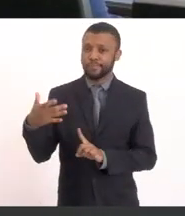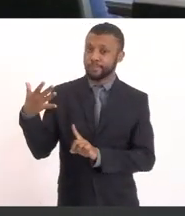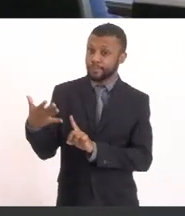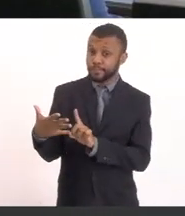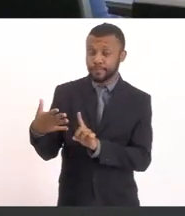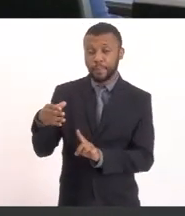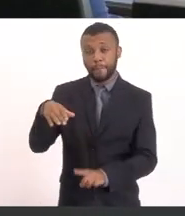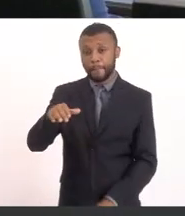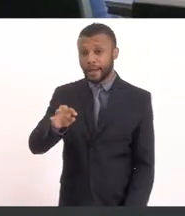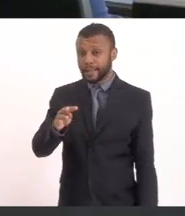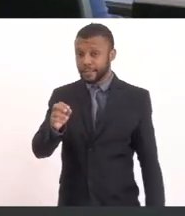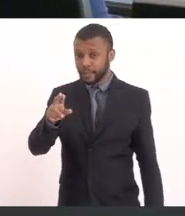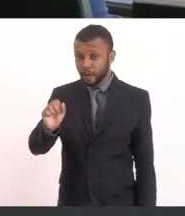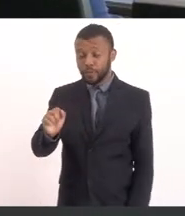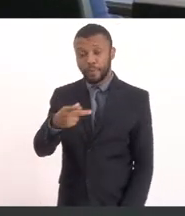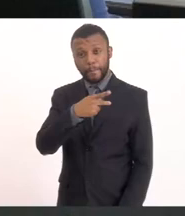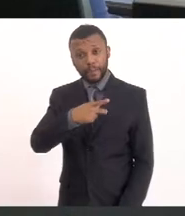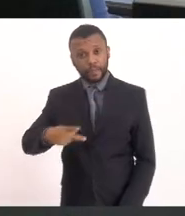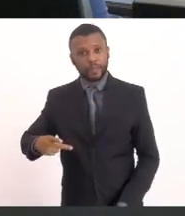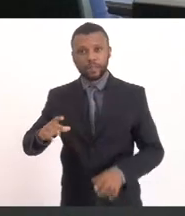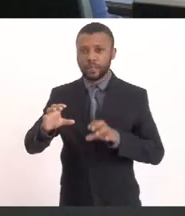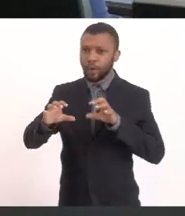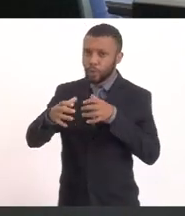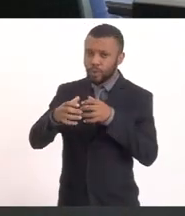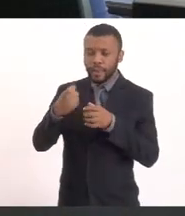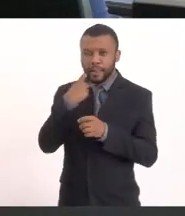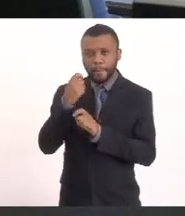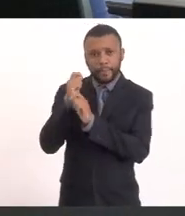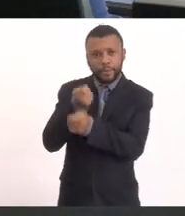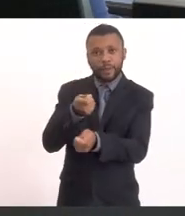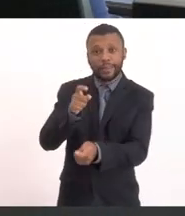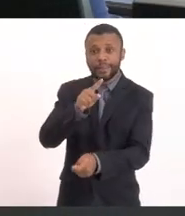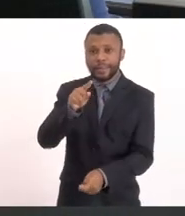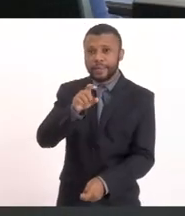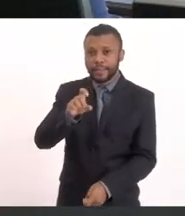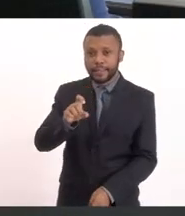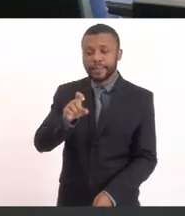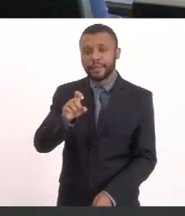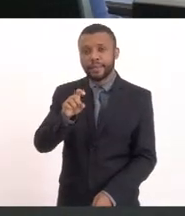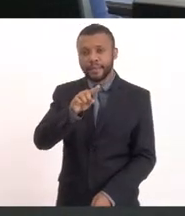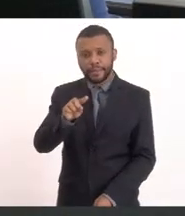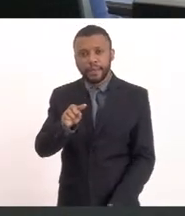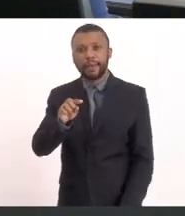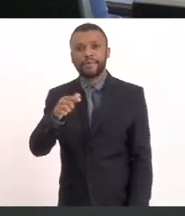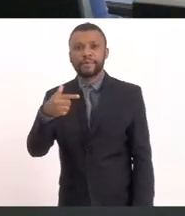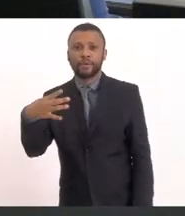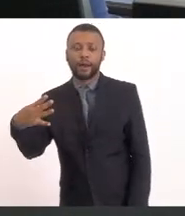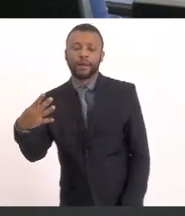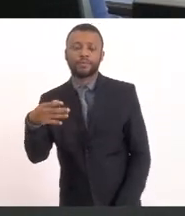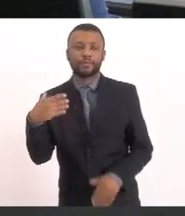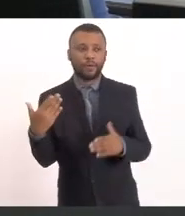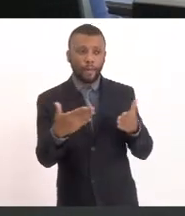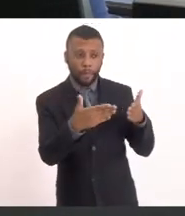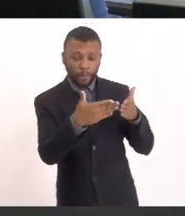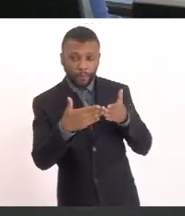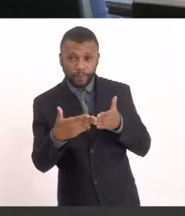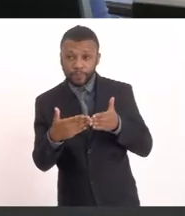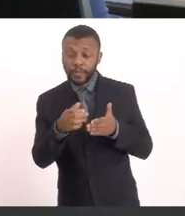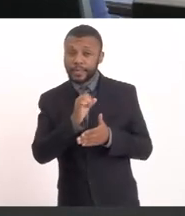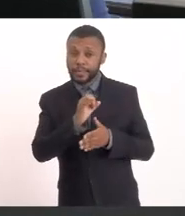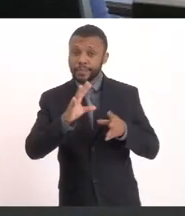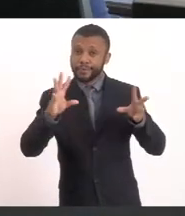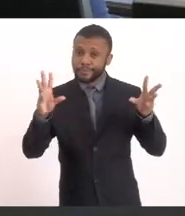Neto Presidente da colônia De pescadores Z24 Matheus Por gentileza Se puder ser